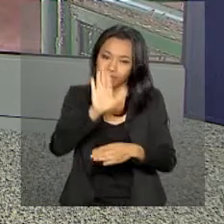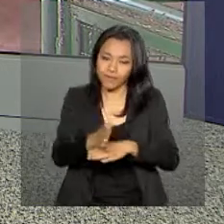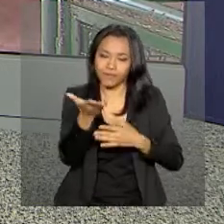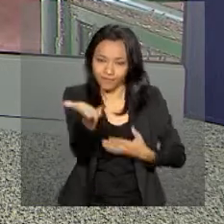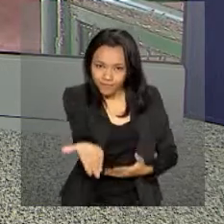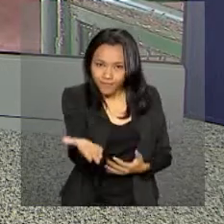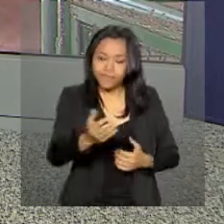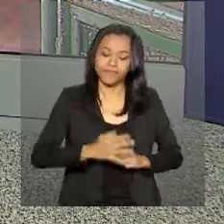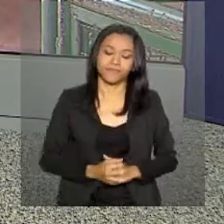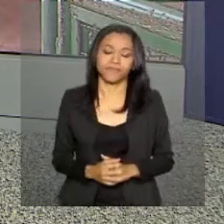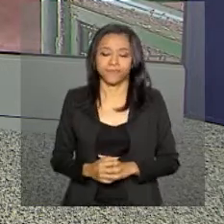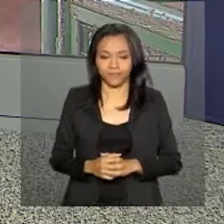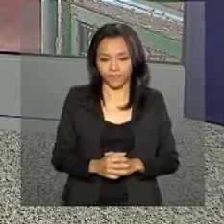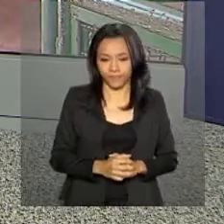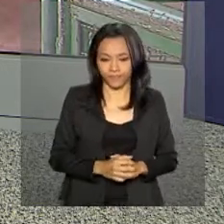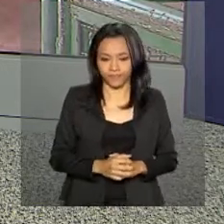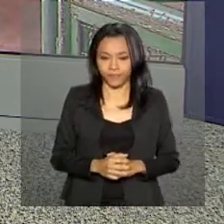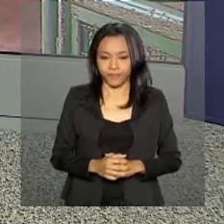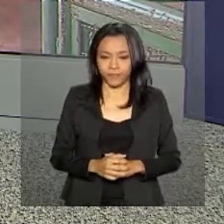para você.